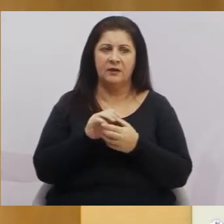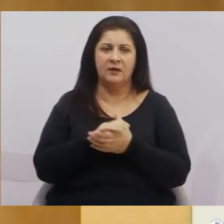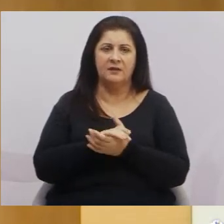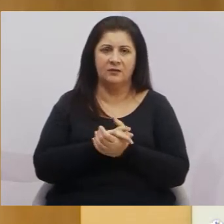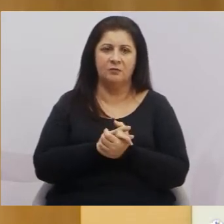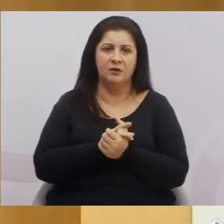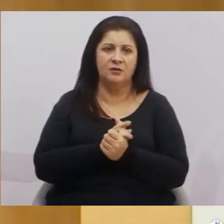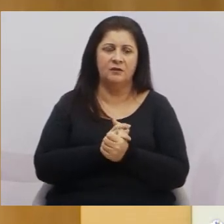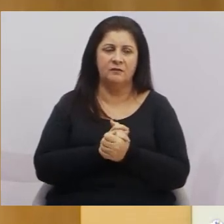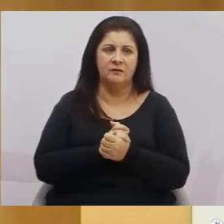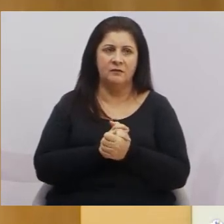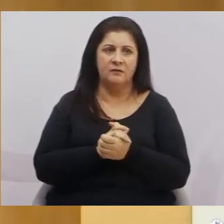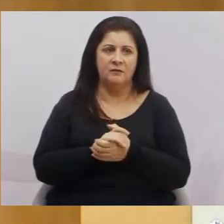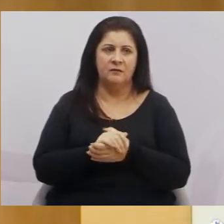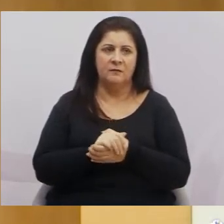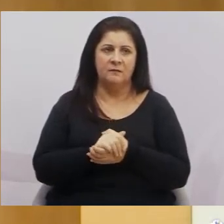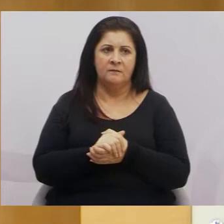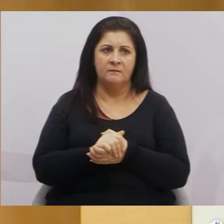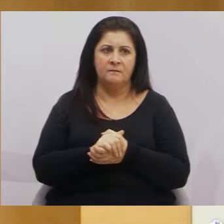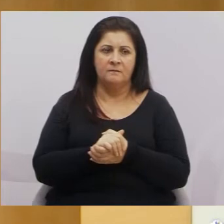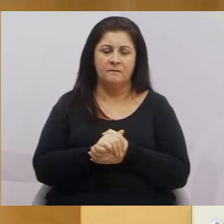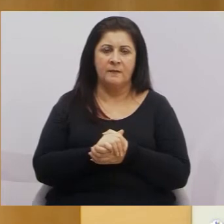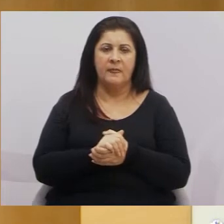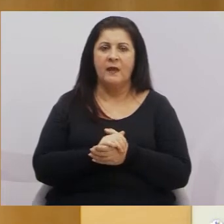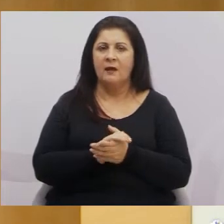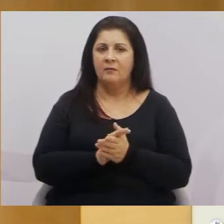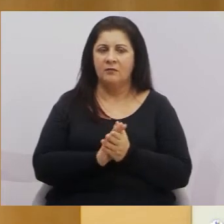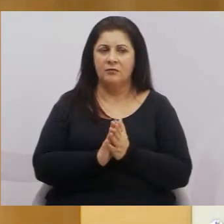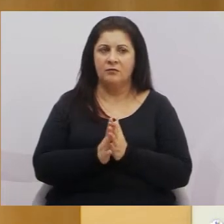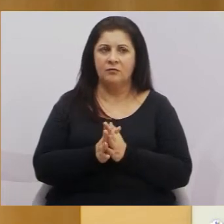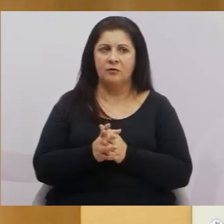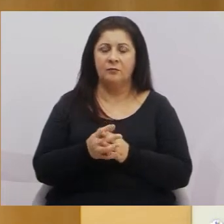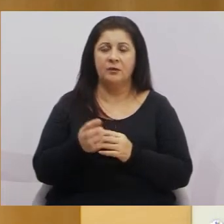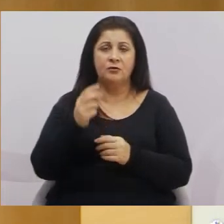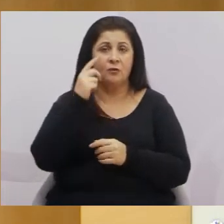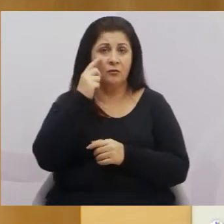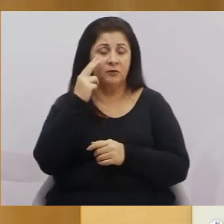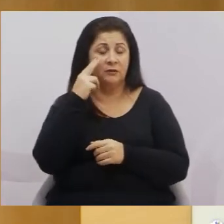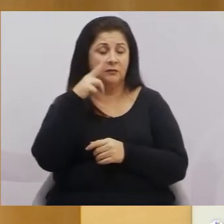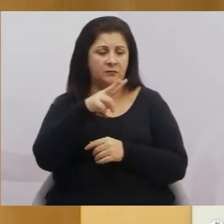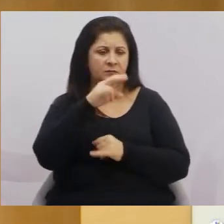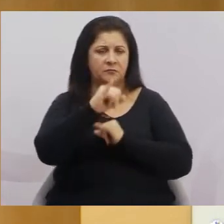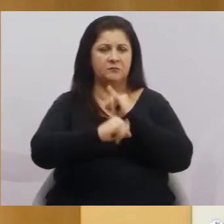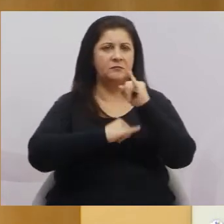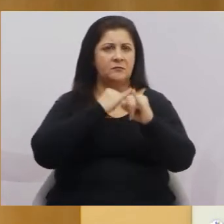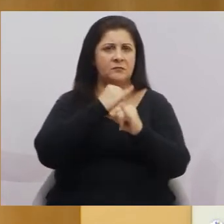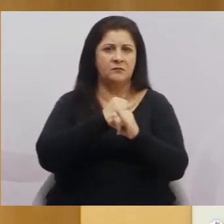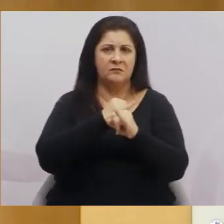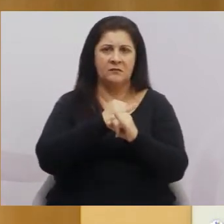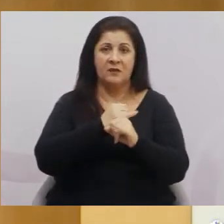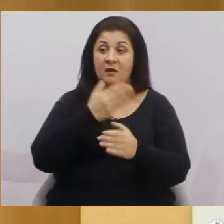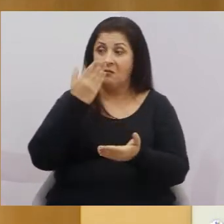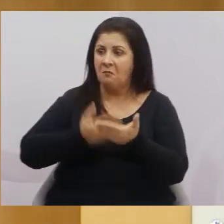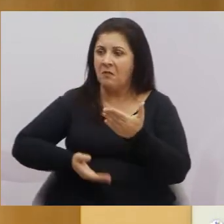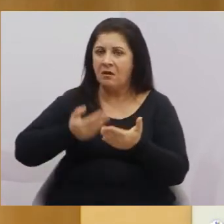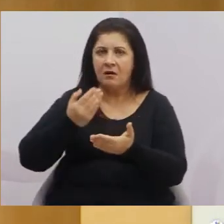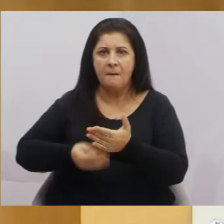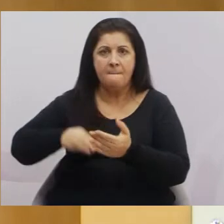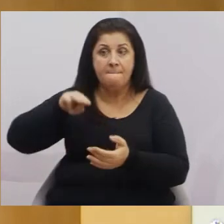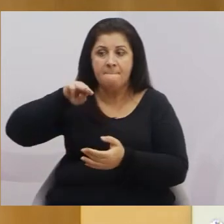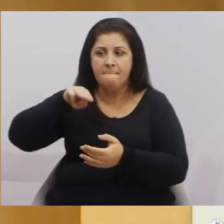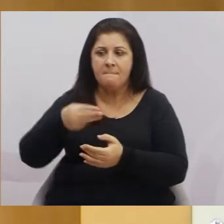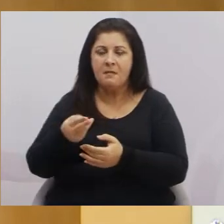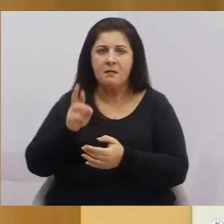O que acha disso? Se você entrar na internet, você vai ver, perderam um patrocínio de uma empresa,